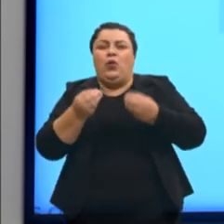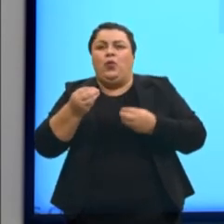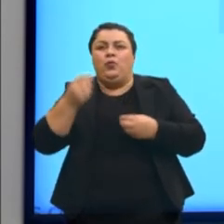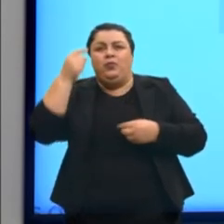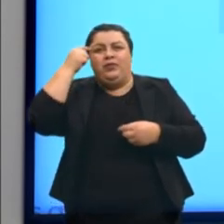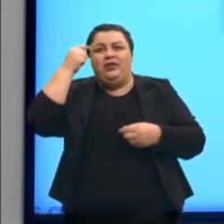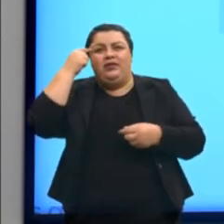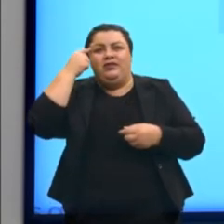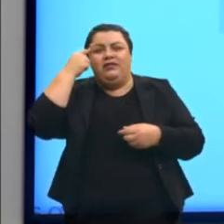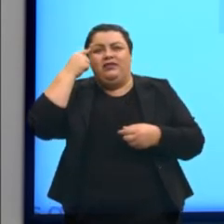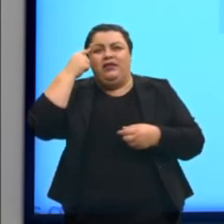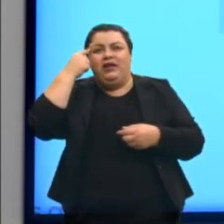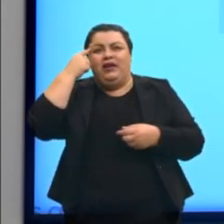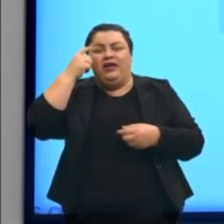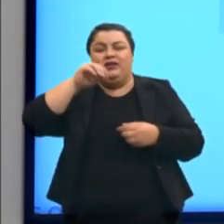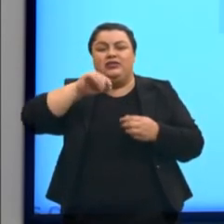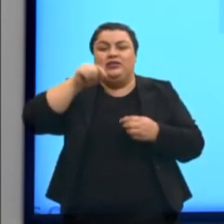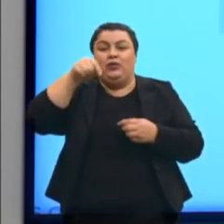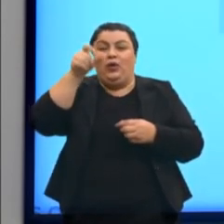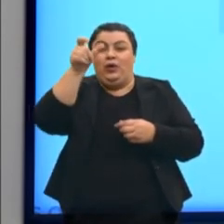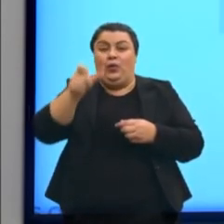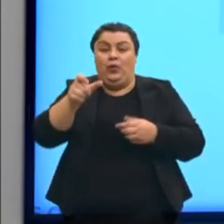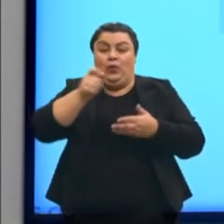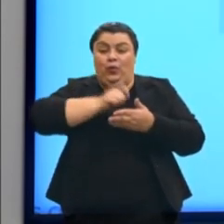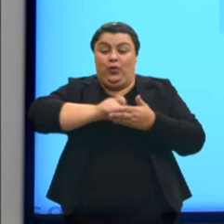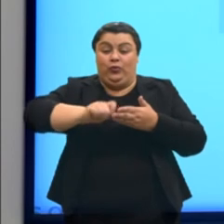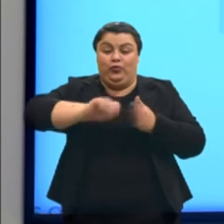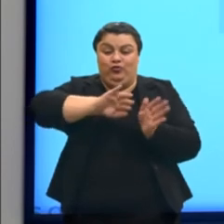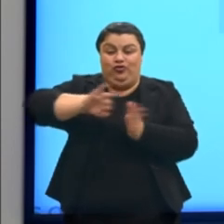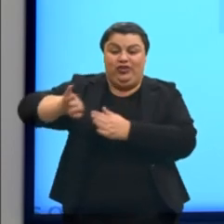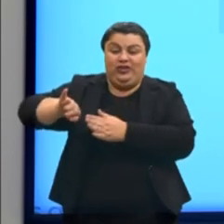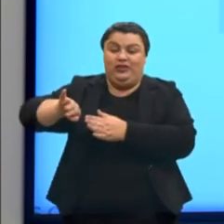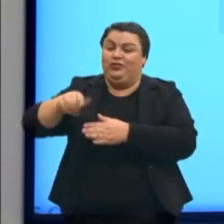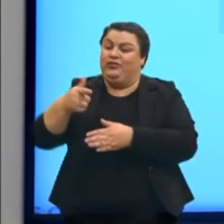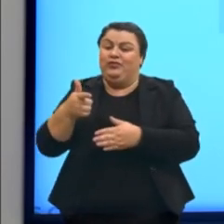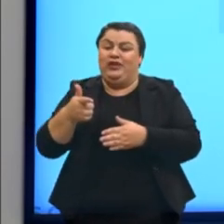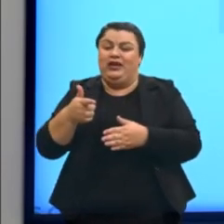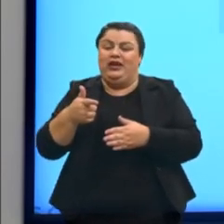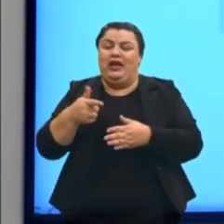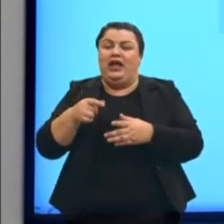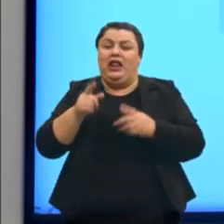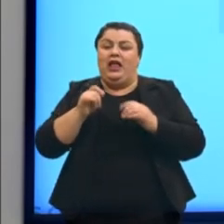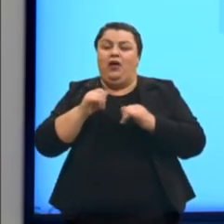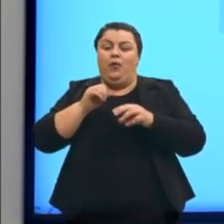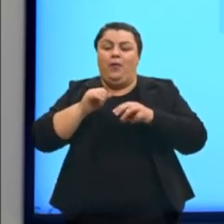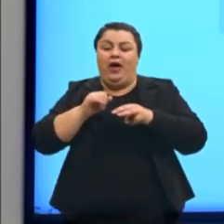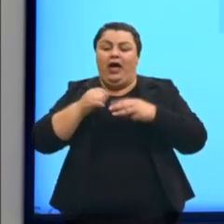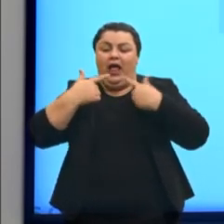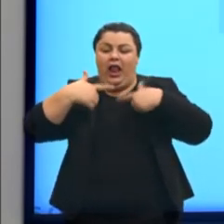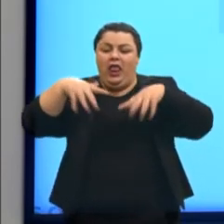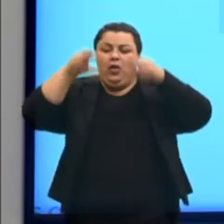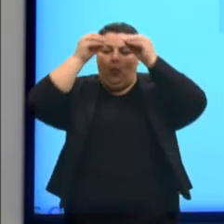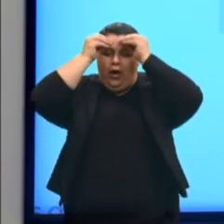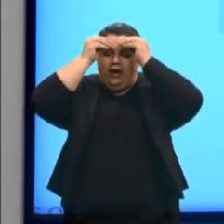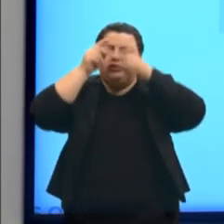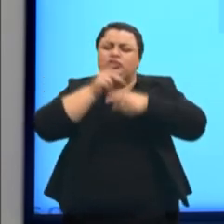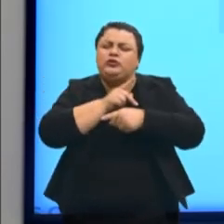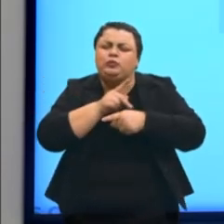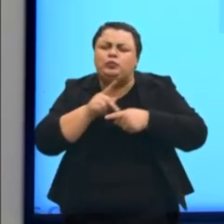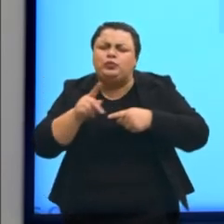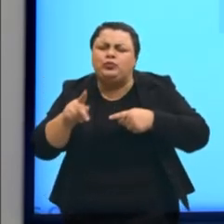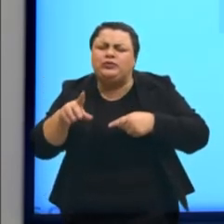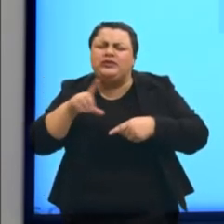tirando o autor daquilo ali. Ela é uma linguagem plurissignificativa, ou seja, ela pode produzir